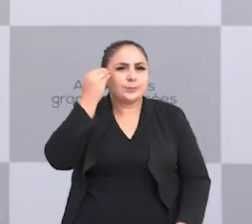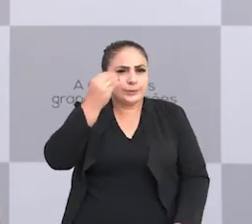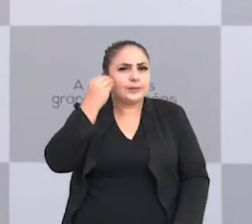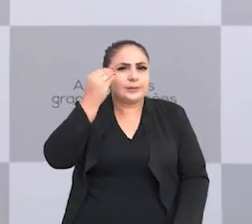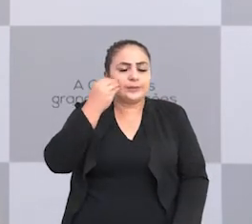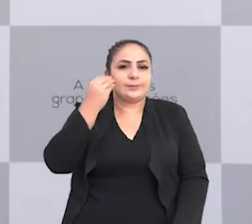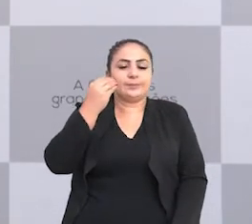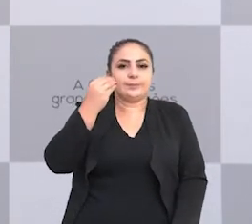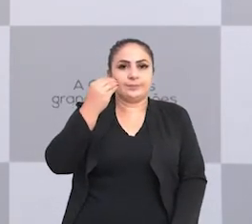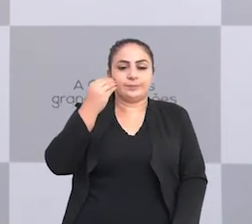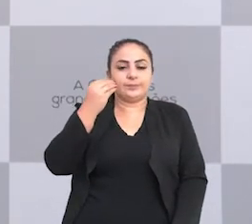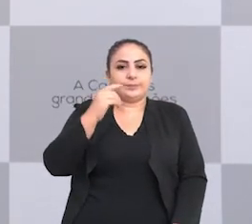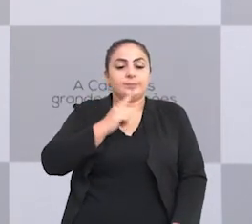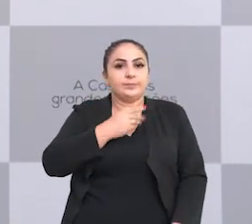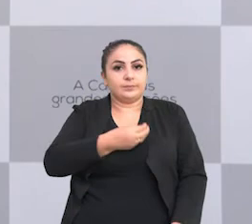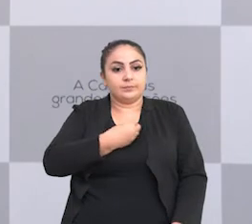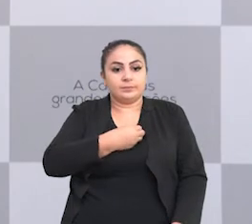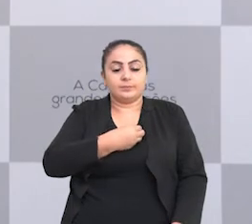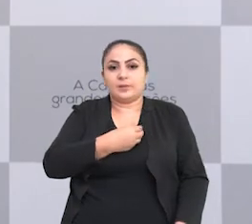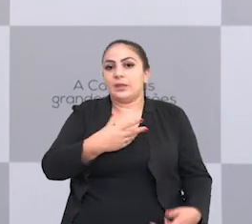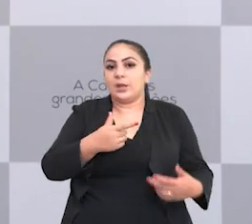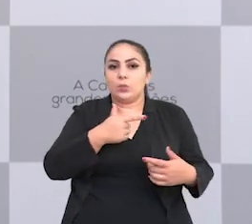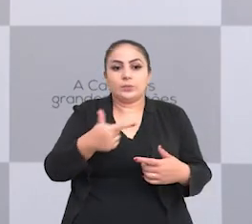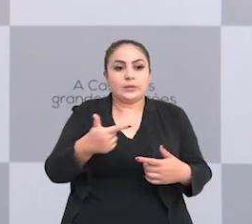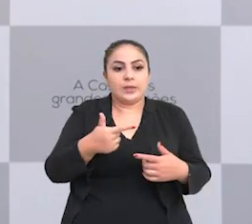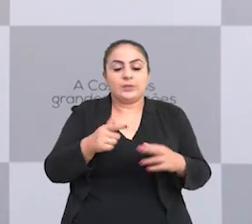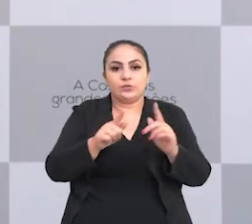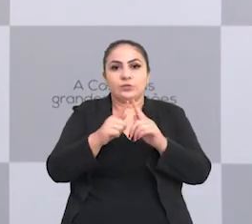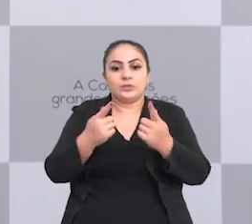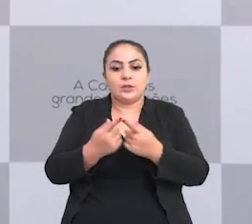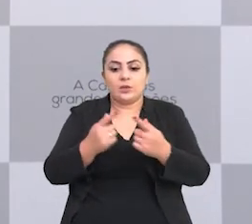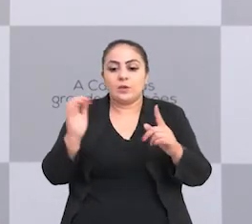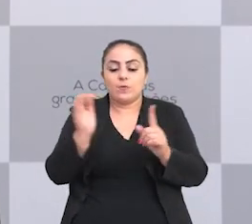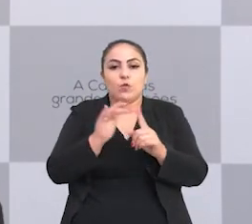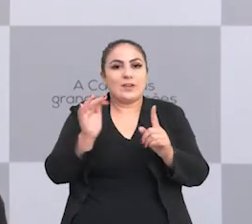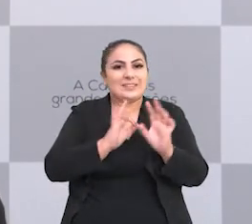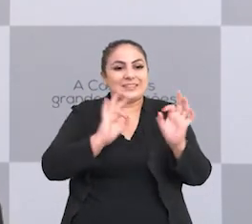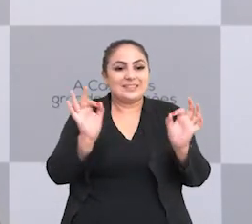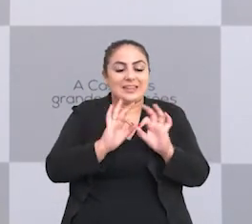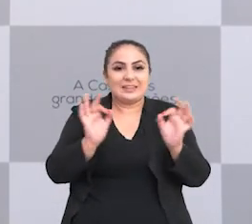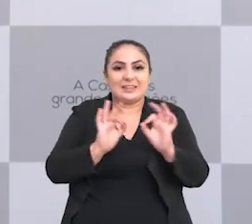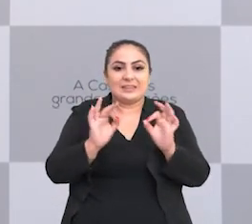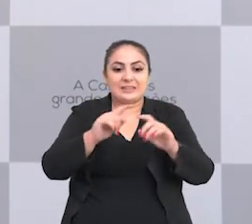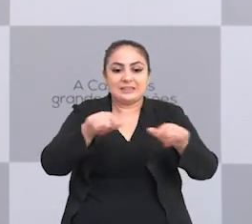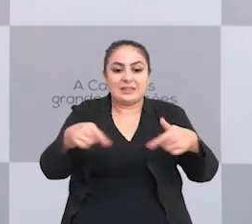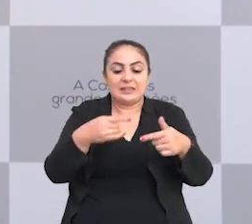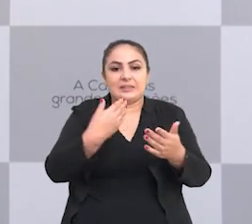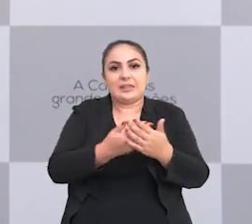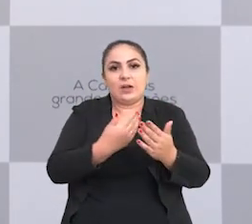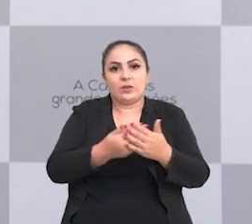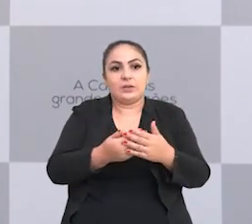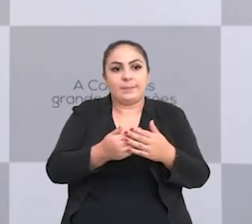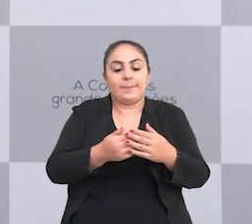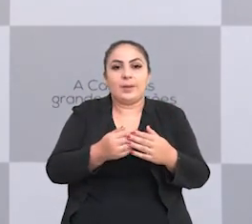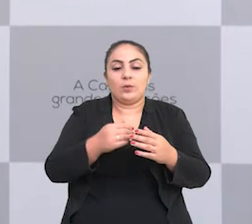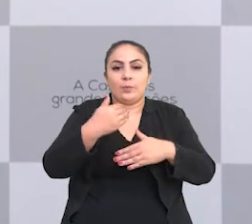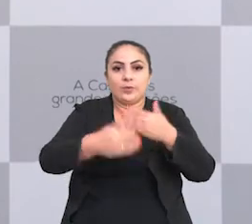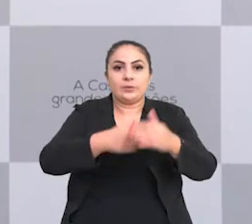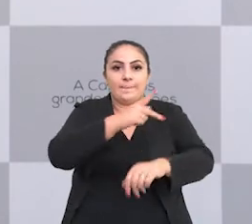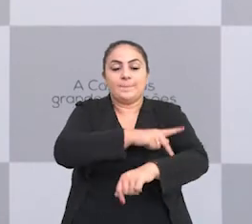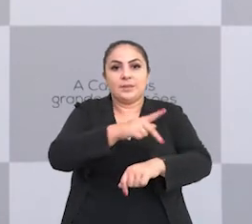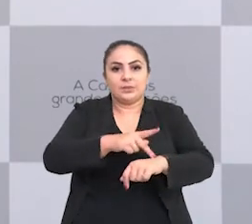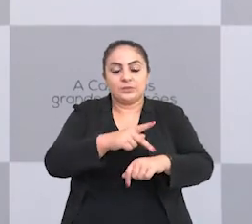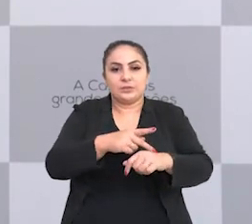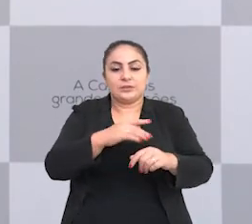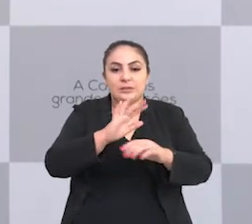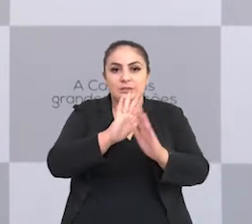bastante experientes, né, e que eles não têm ingerência, interferência sobre a sala de aula, sobre o processo